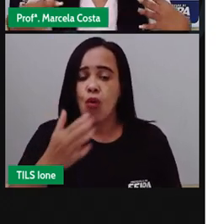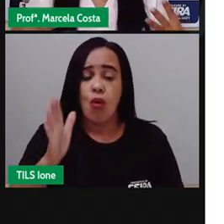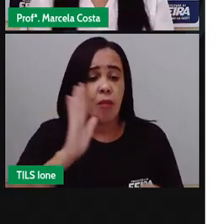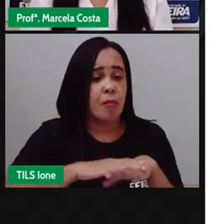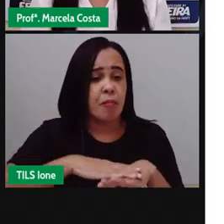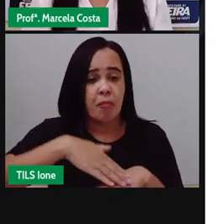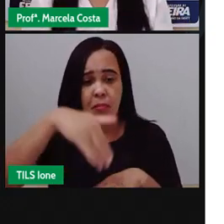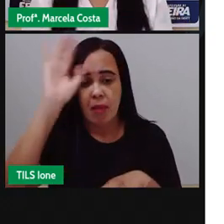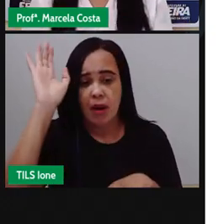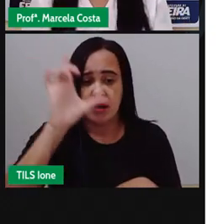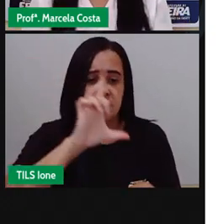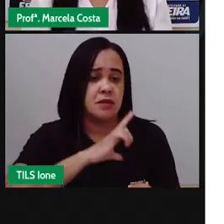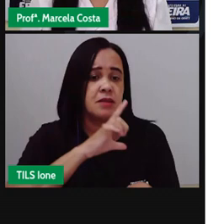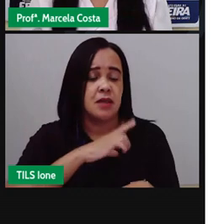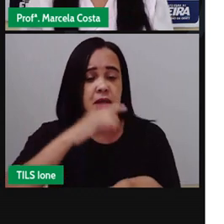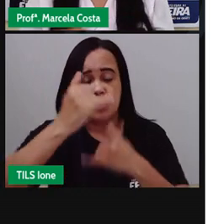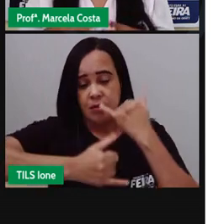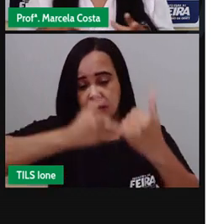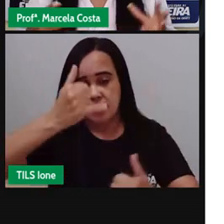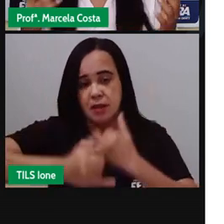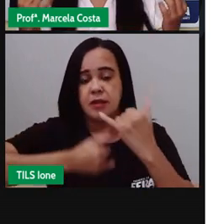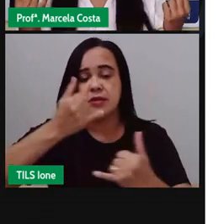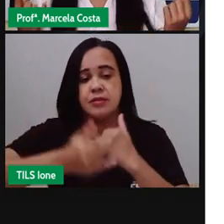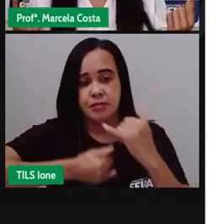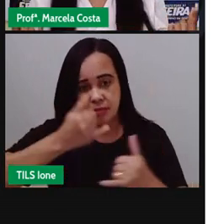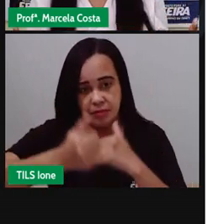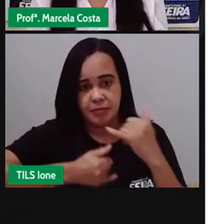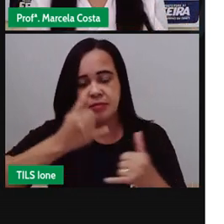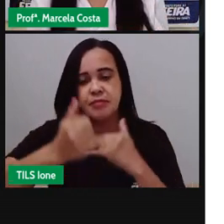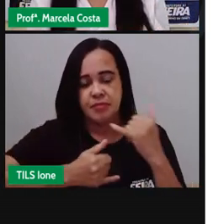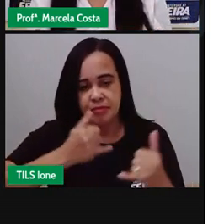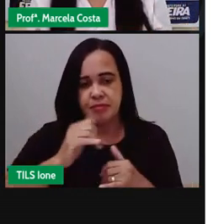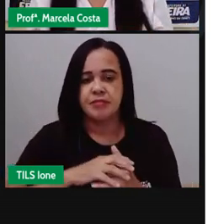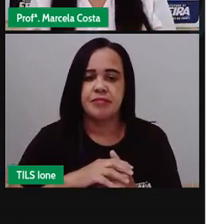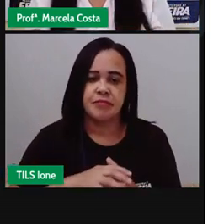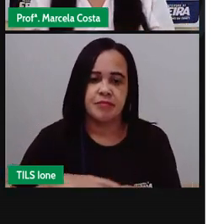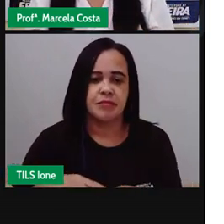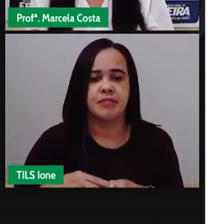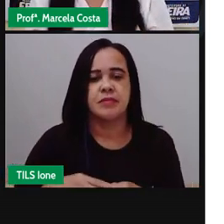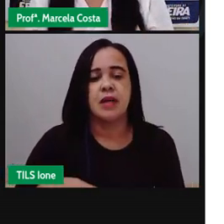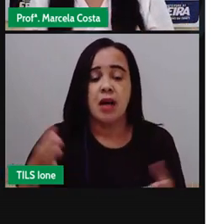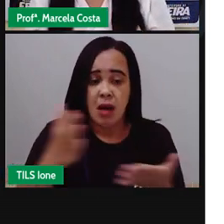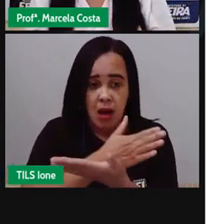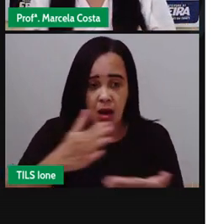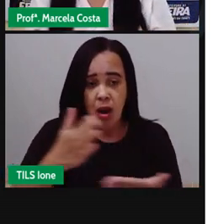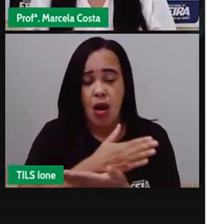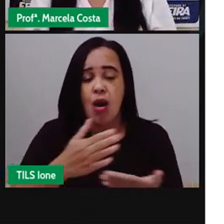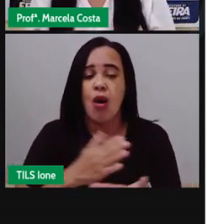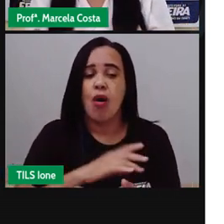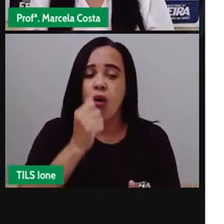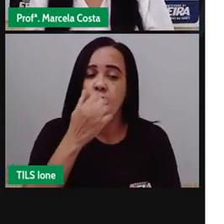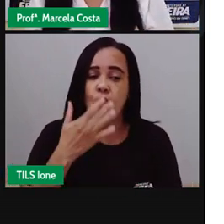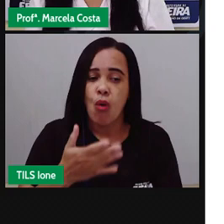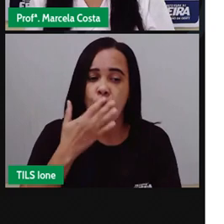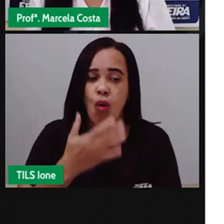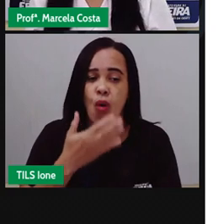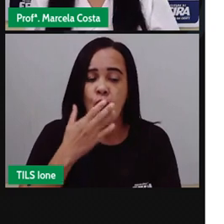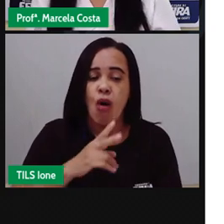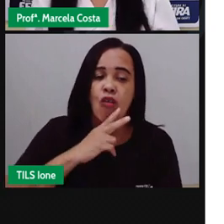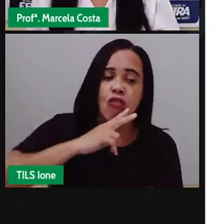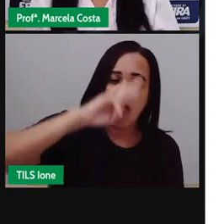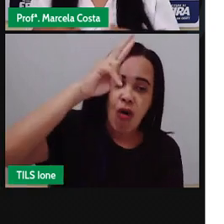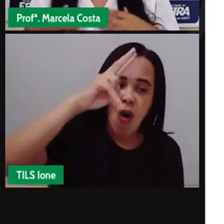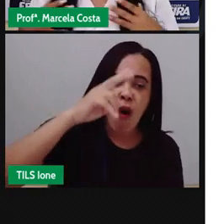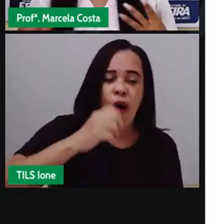mais naquele brinquedo. O brinquedo não é todo de uma única cor. Tem outras cores nele